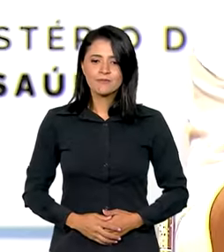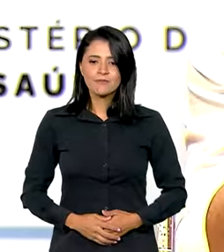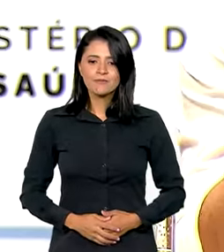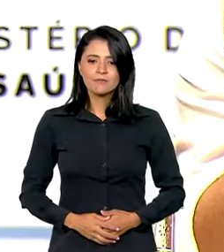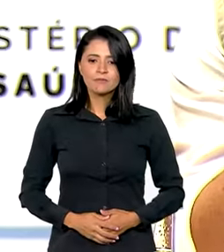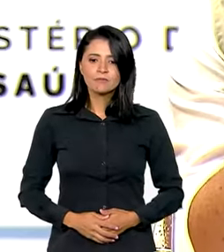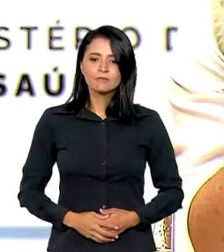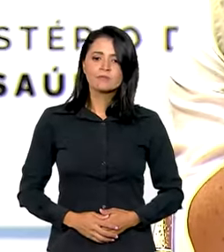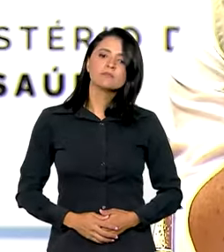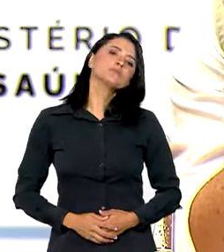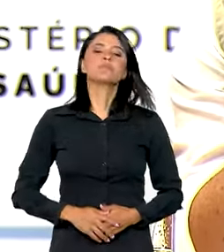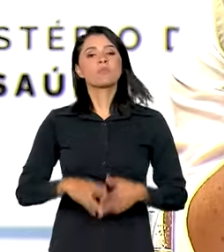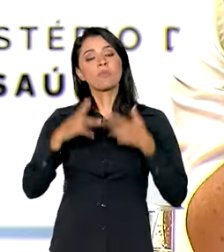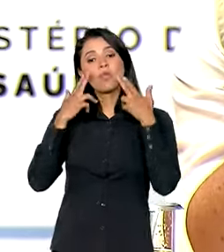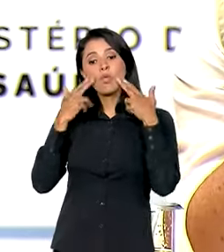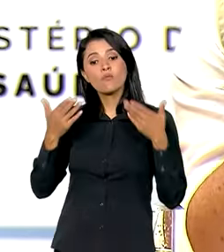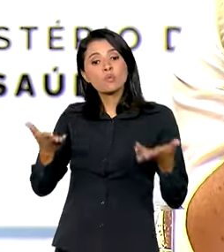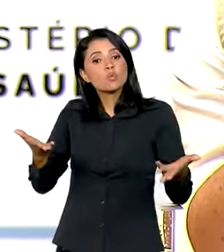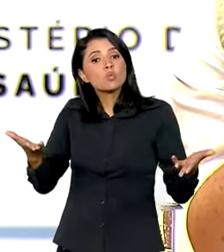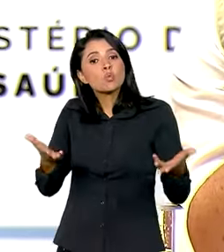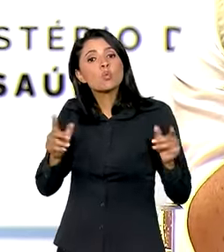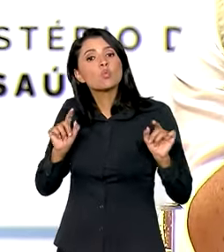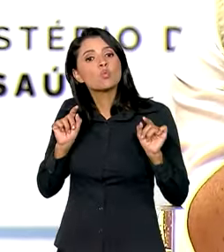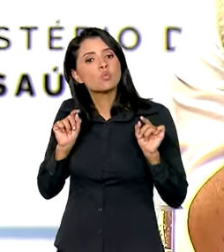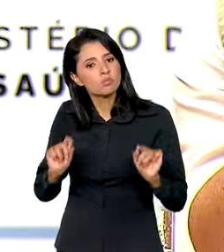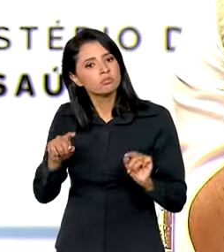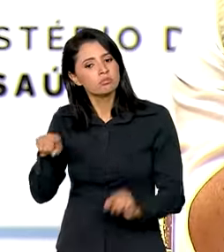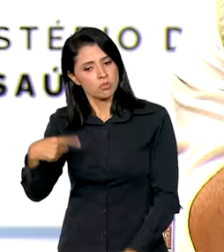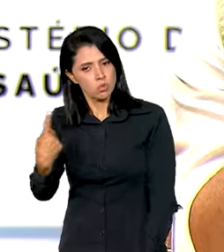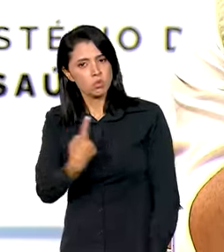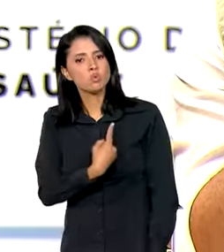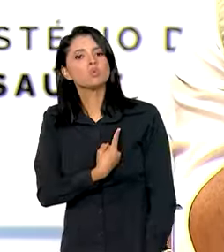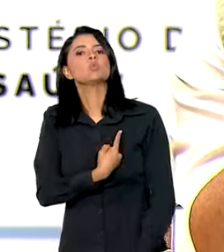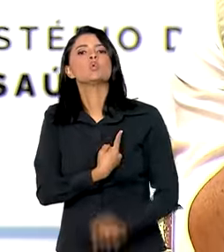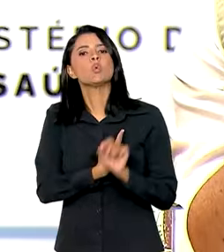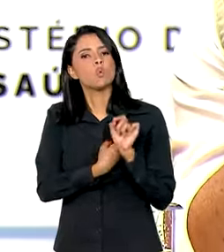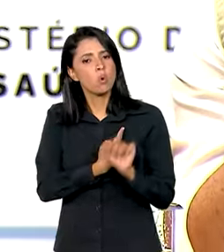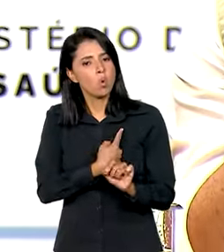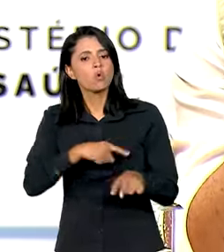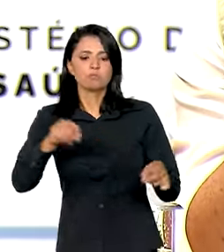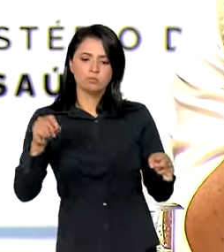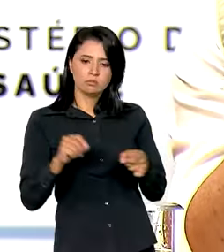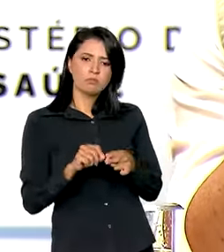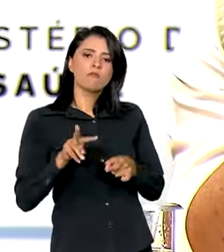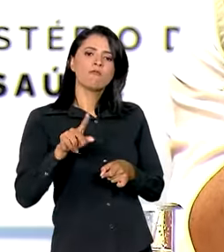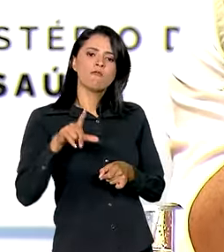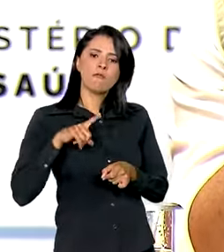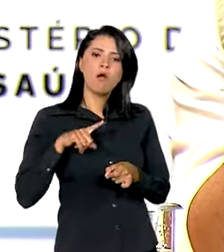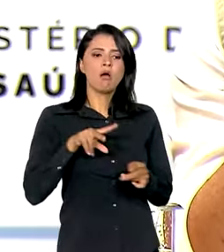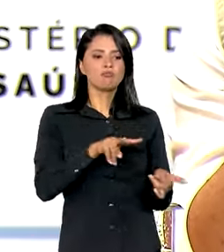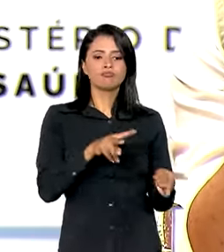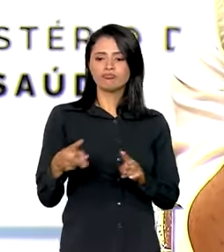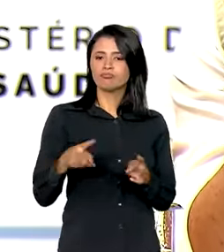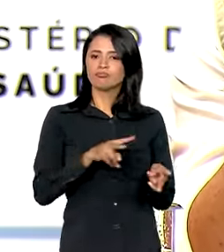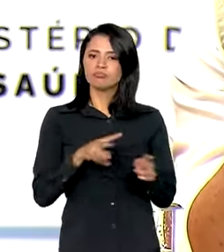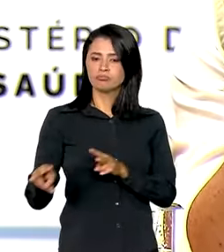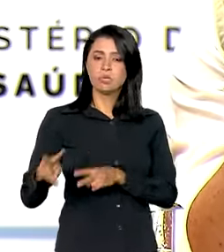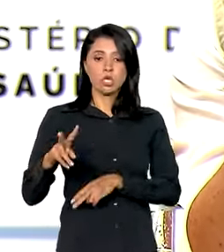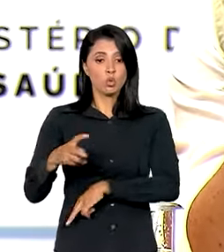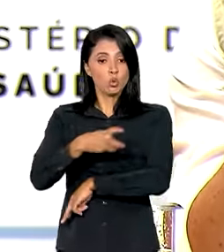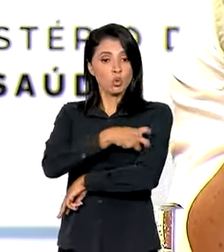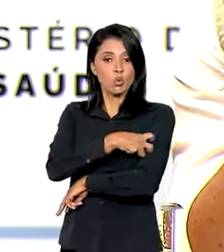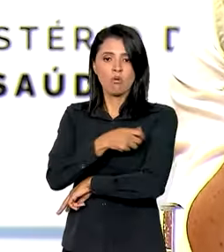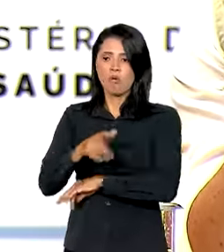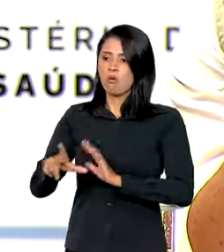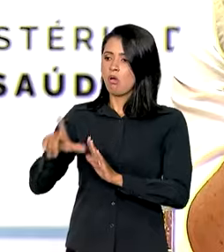A novidade que nós trazemos hoje é que nós vamos fazer a redistribuição das doses